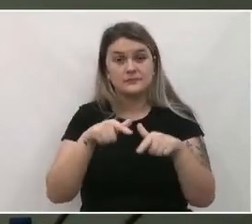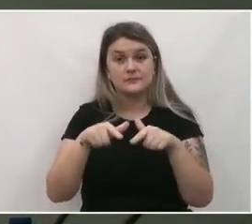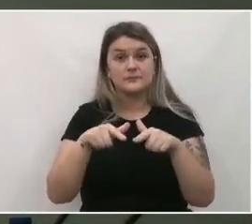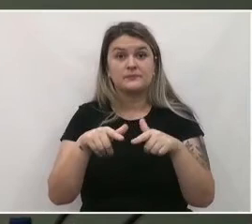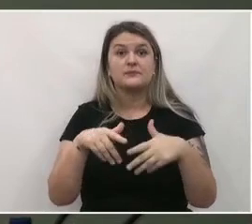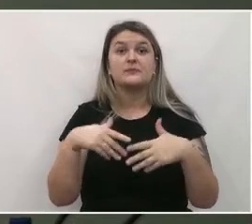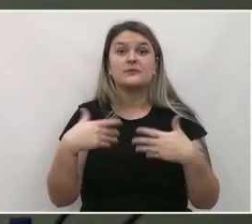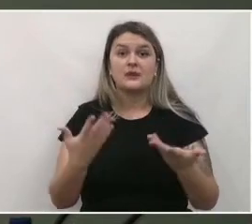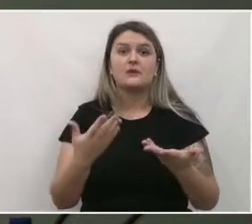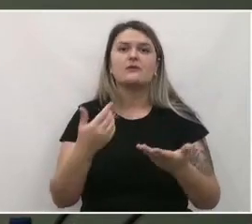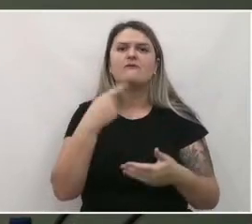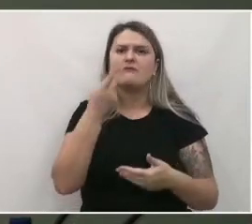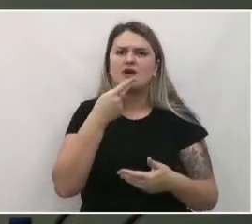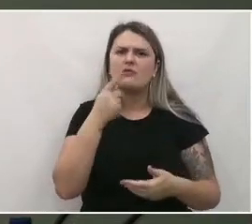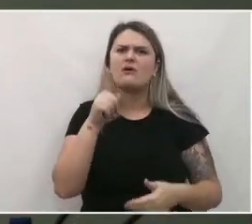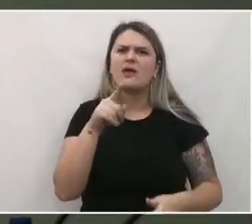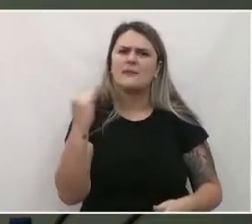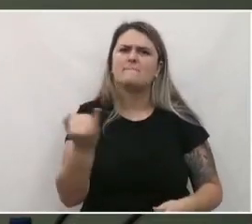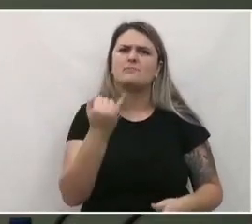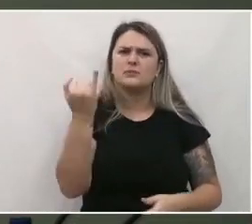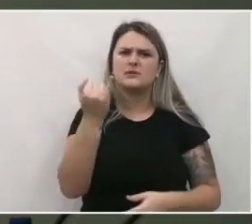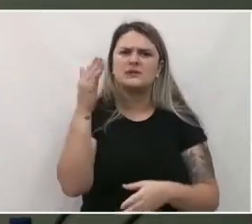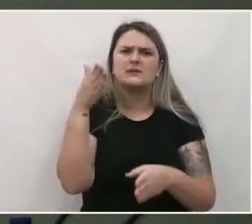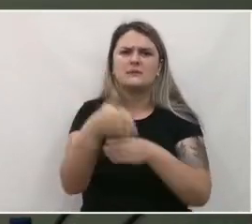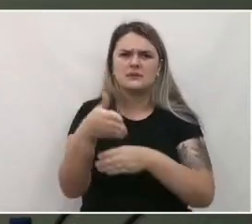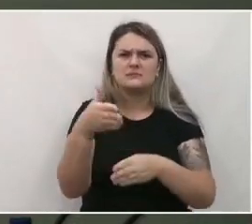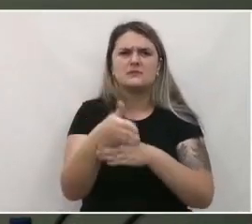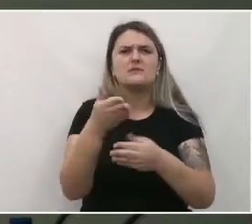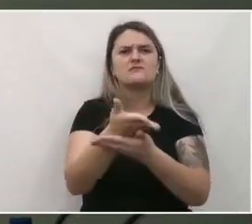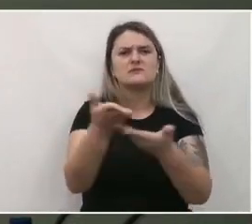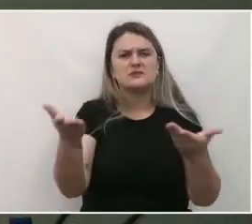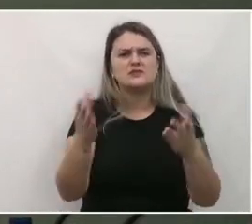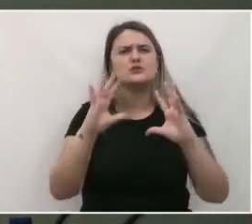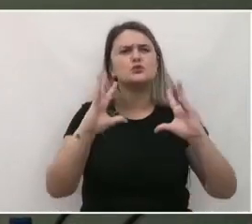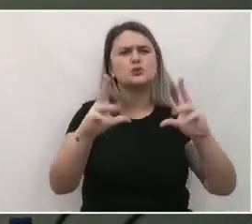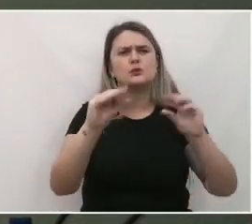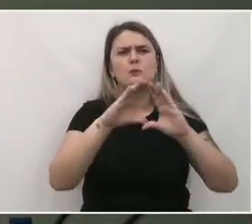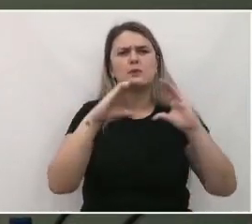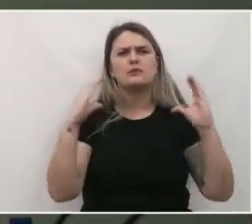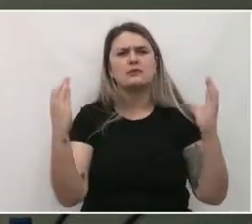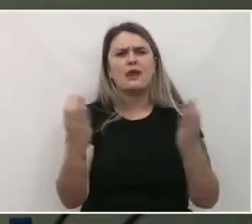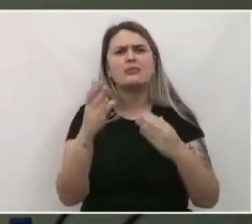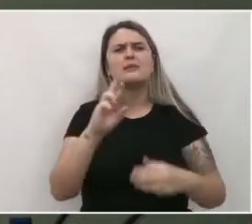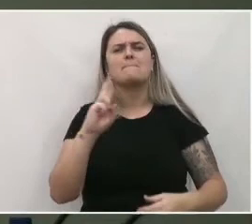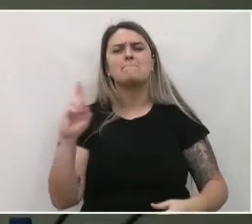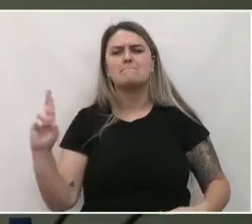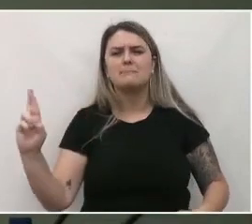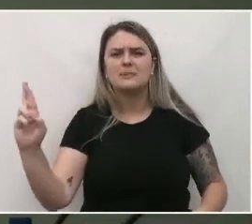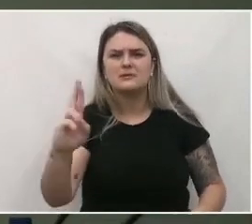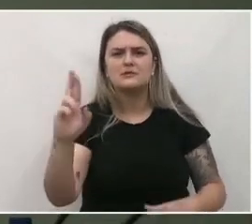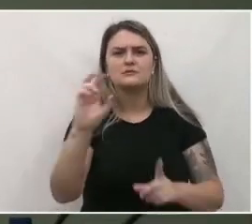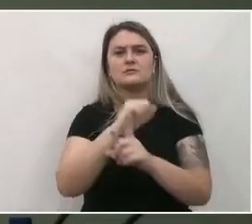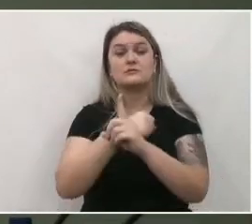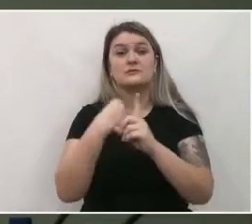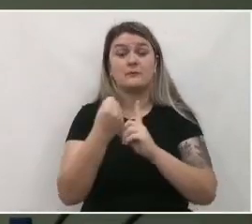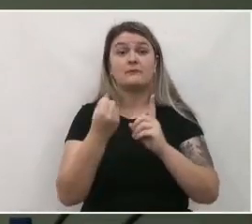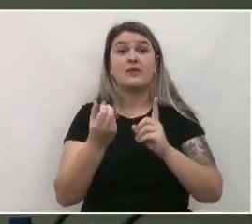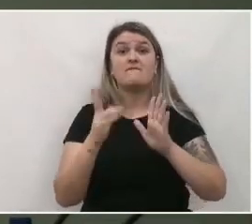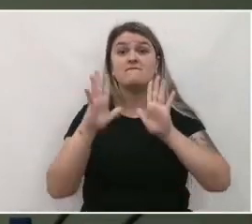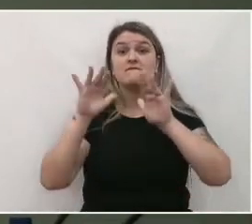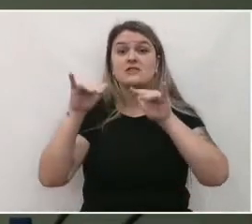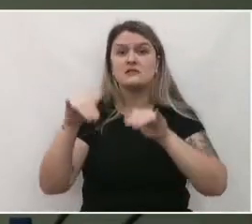E eu saliento que é muito importante a participação de vocês, da comunidade, dos representantes sociais. Mas, ao final da